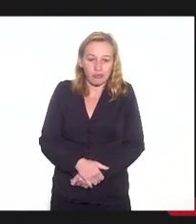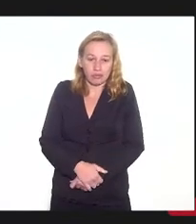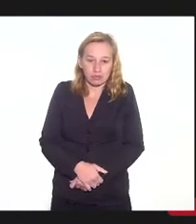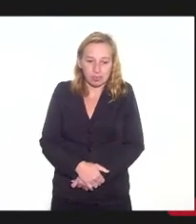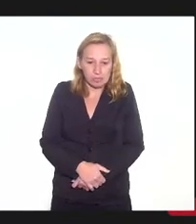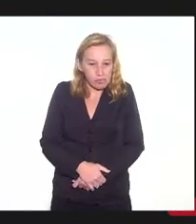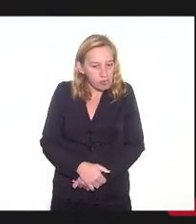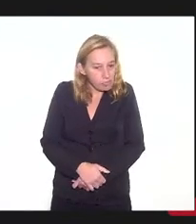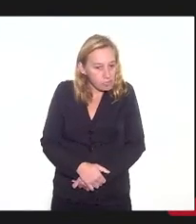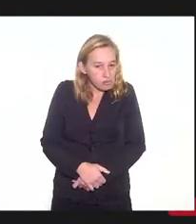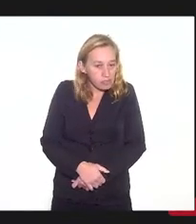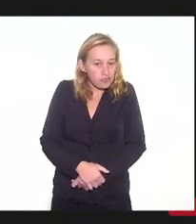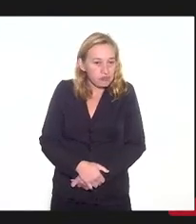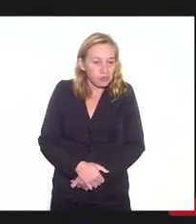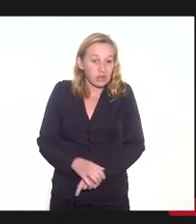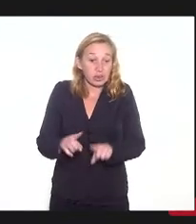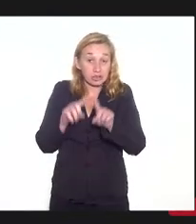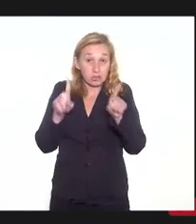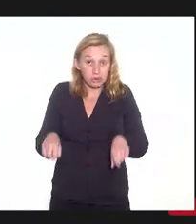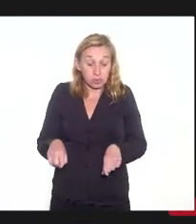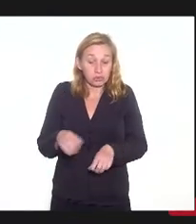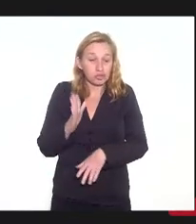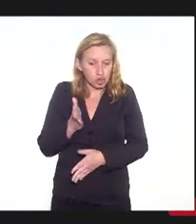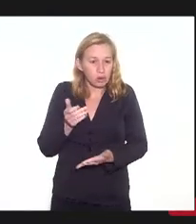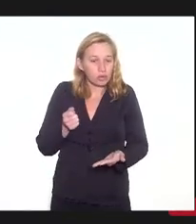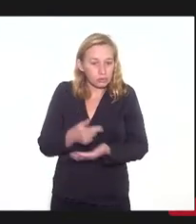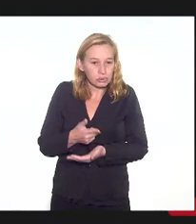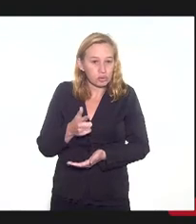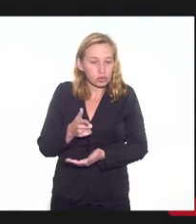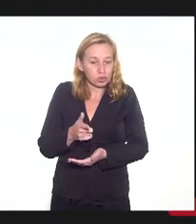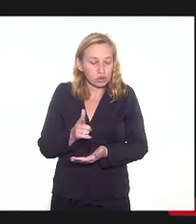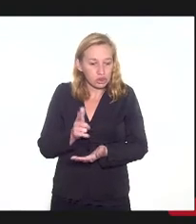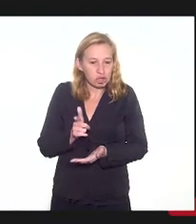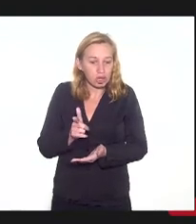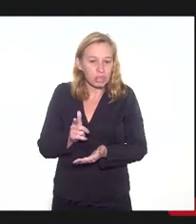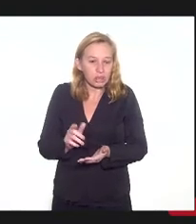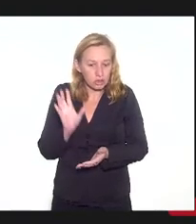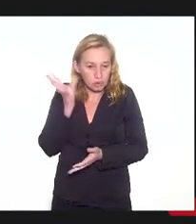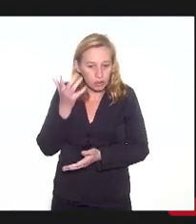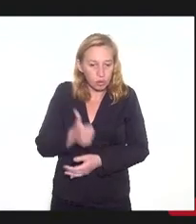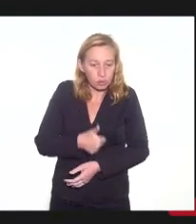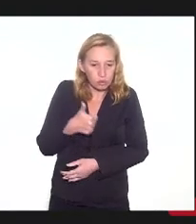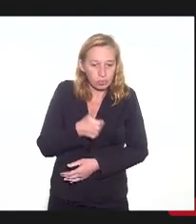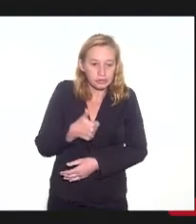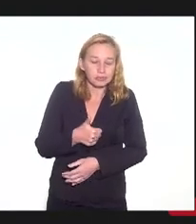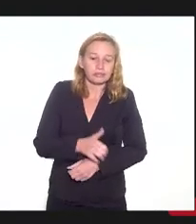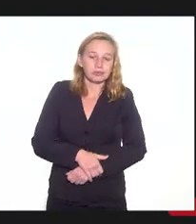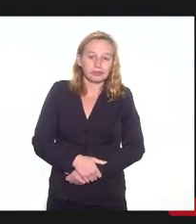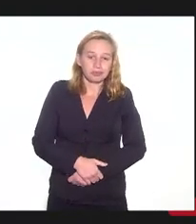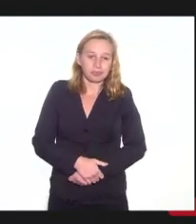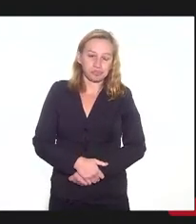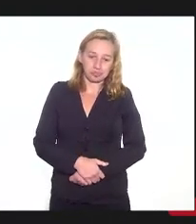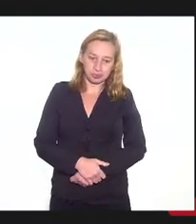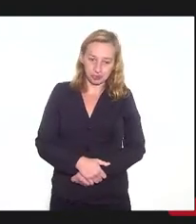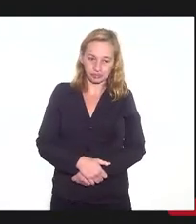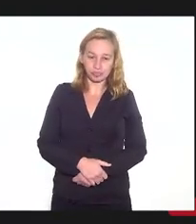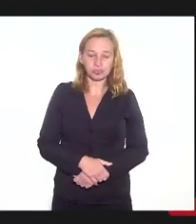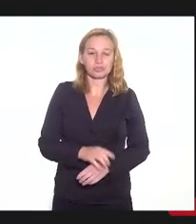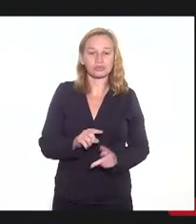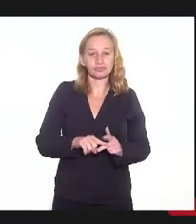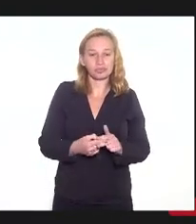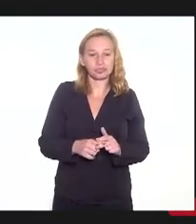jurídico dos servidores. A gente já cumpriu um que é a incorporação na realidade é regra de ajuste,